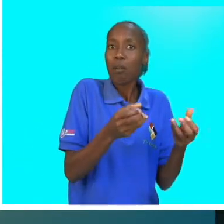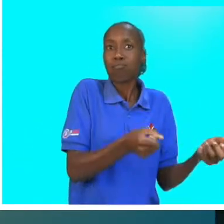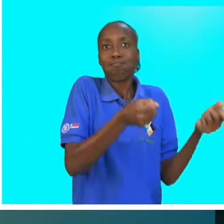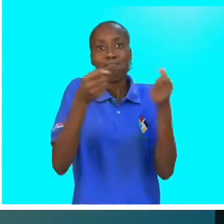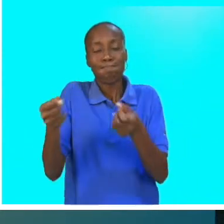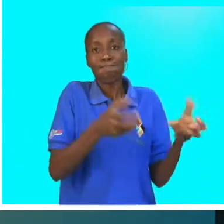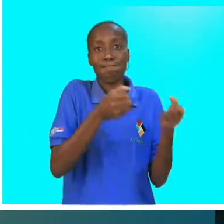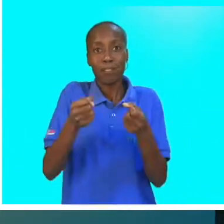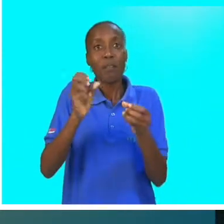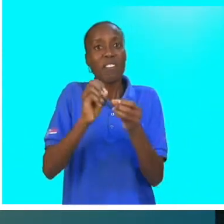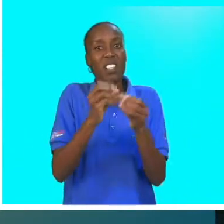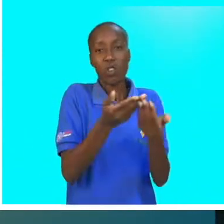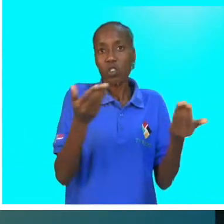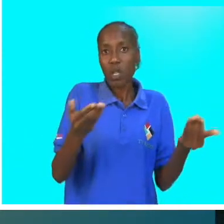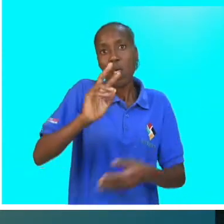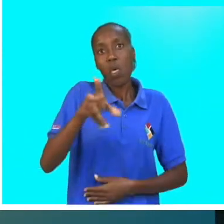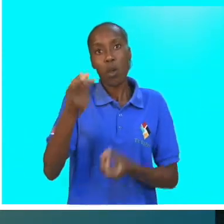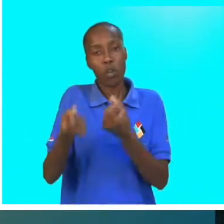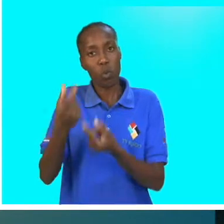exposições e outros eventos.